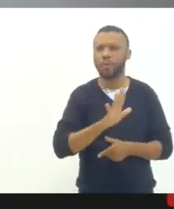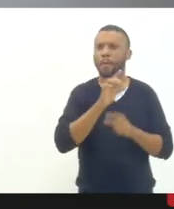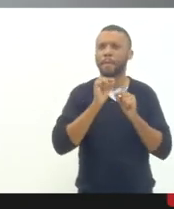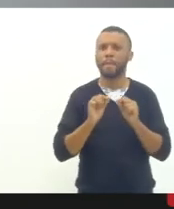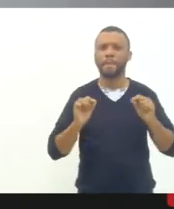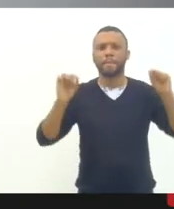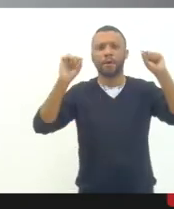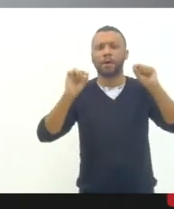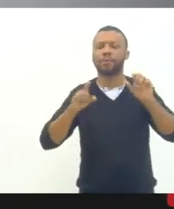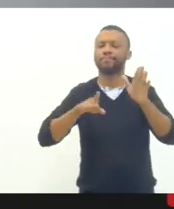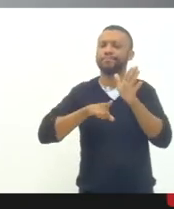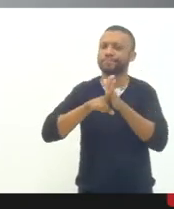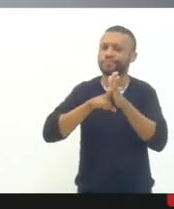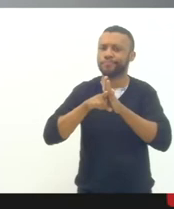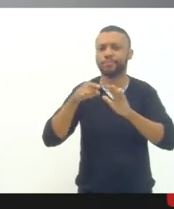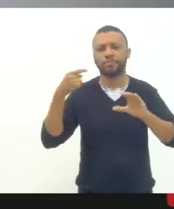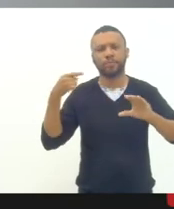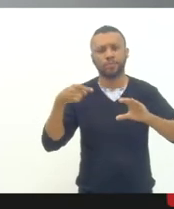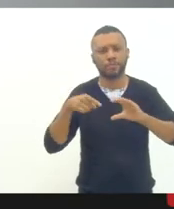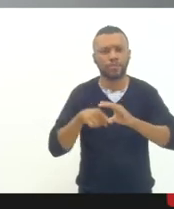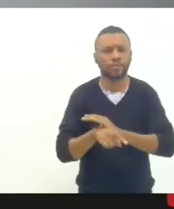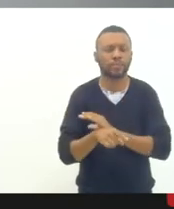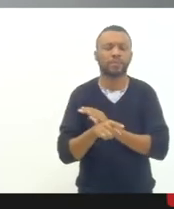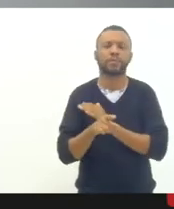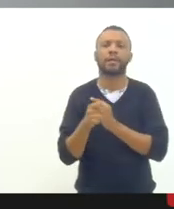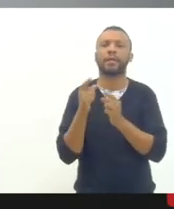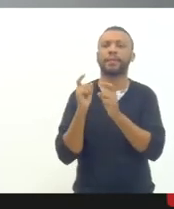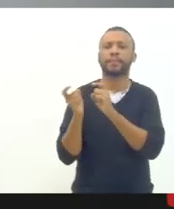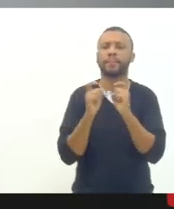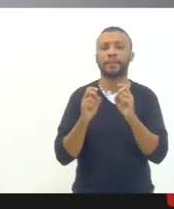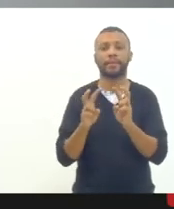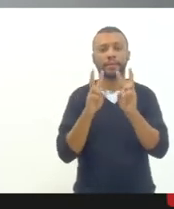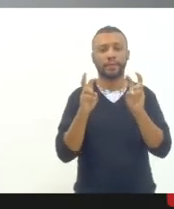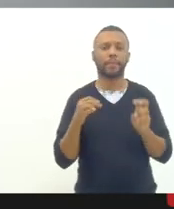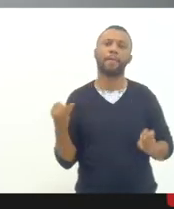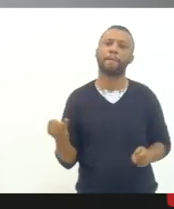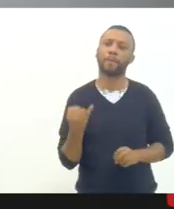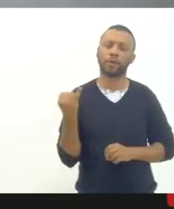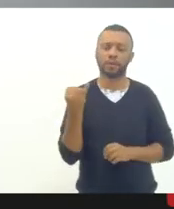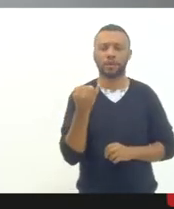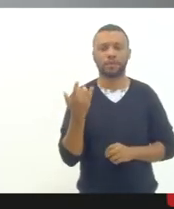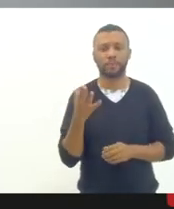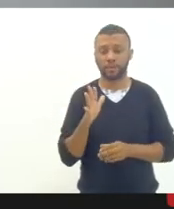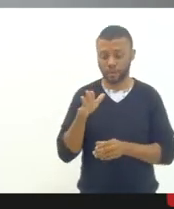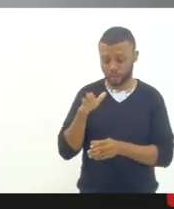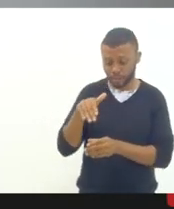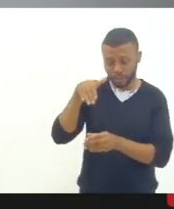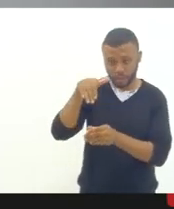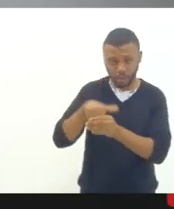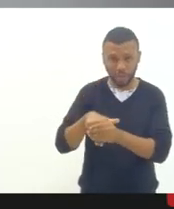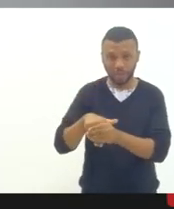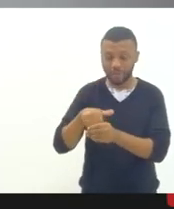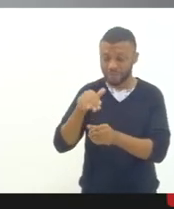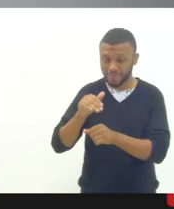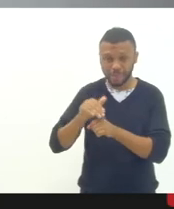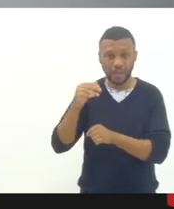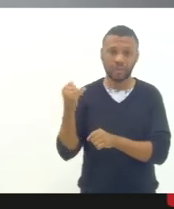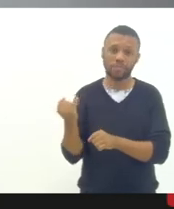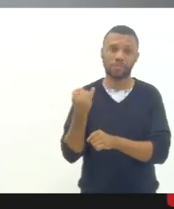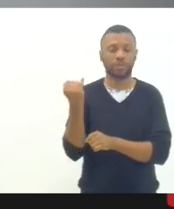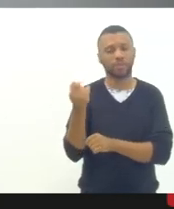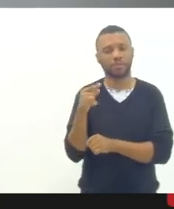aprofundamento para debater esse tema tão importante para as nossas eleições que é uma das mais importantes dos nossos